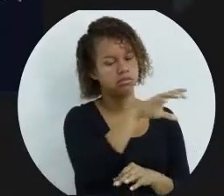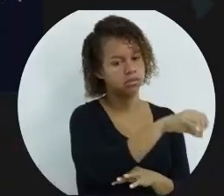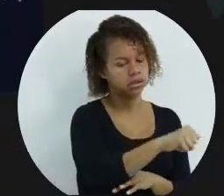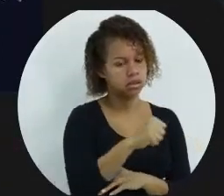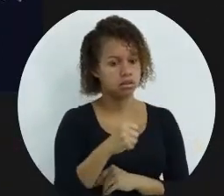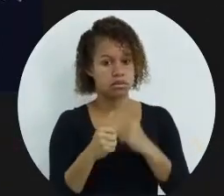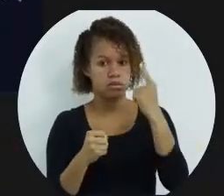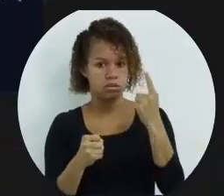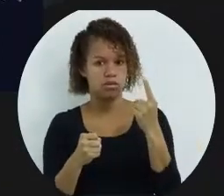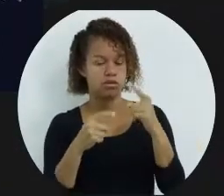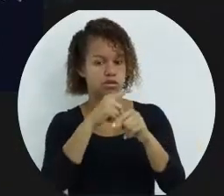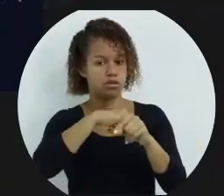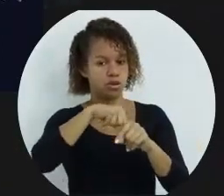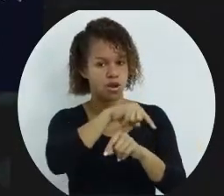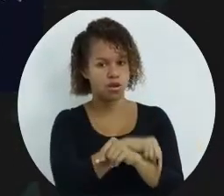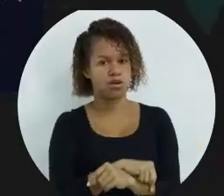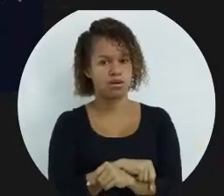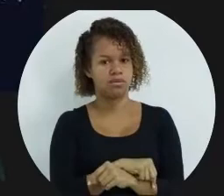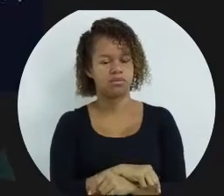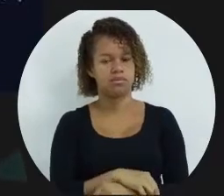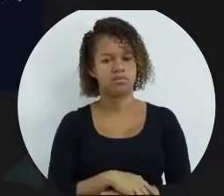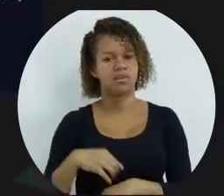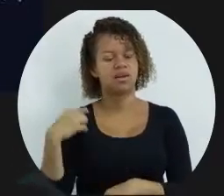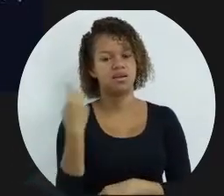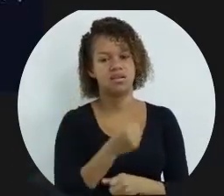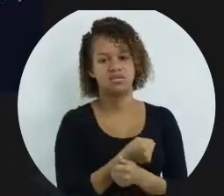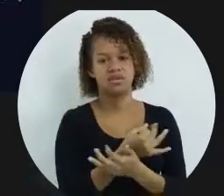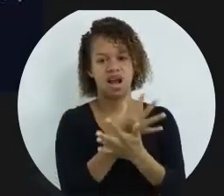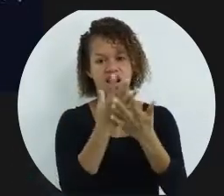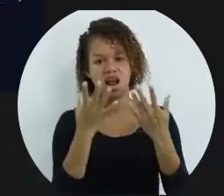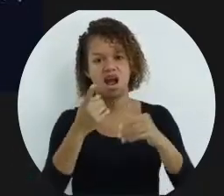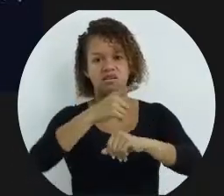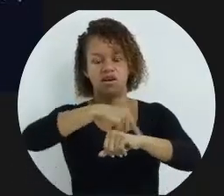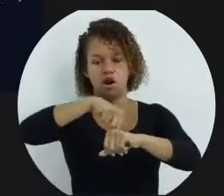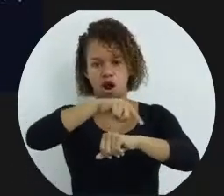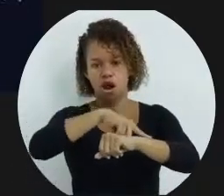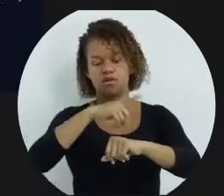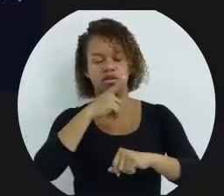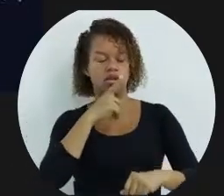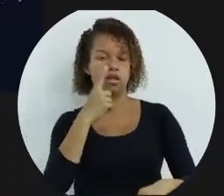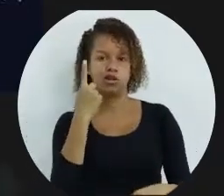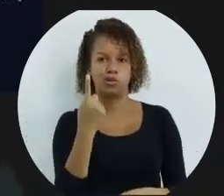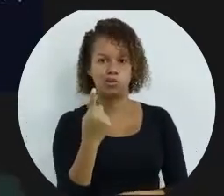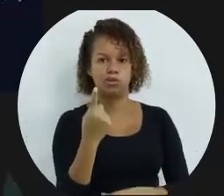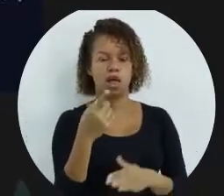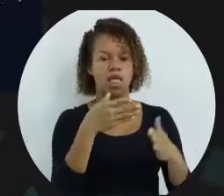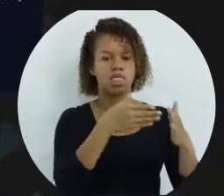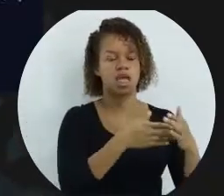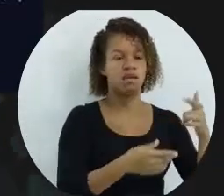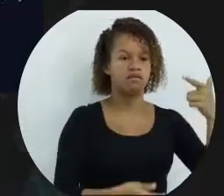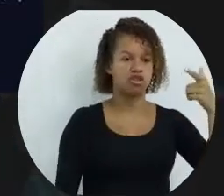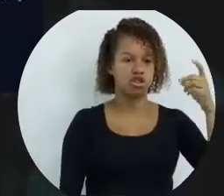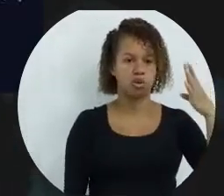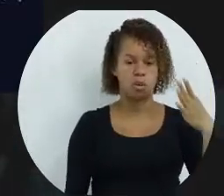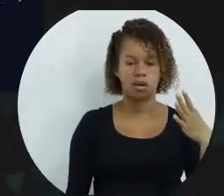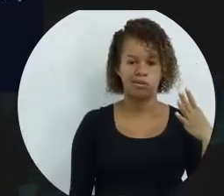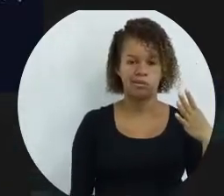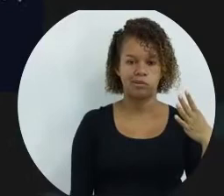somente o valor de hora. Então, essa variável hora vai estar com um valor tipo de 1 a 24.